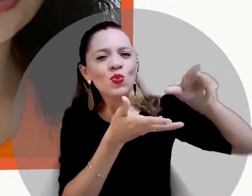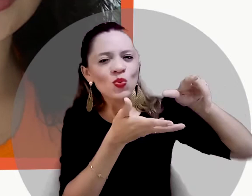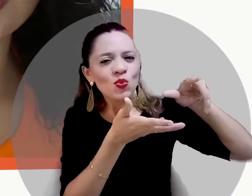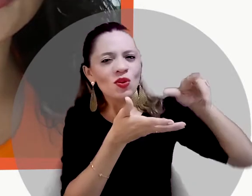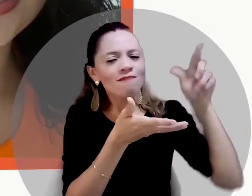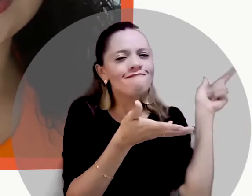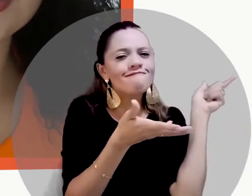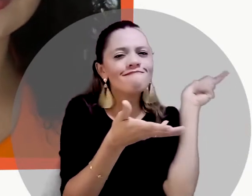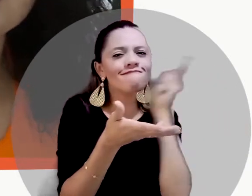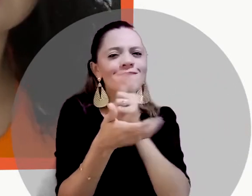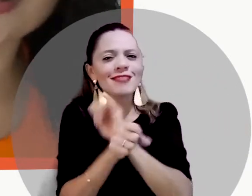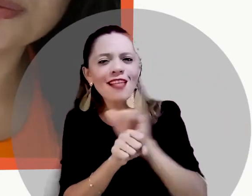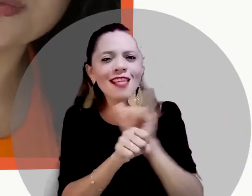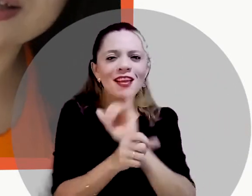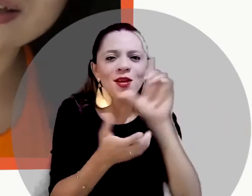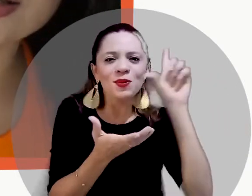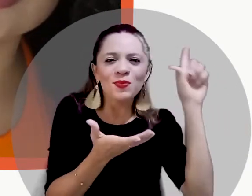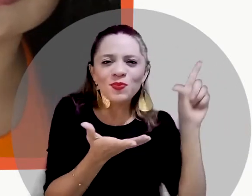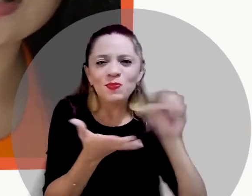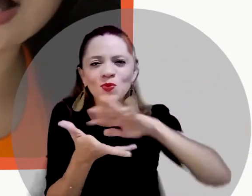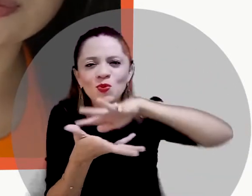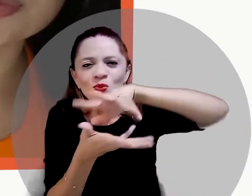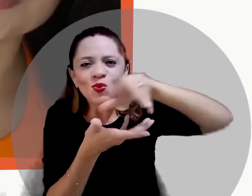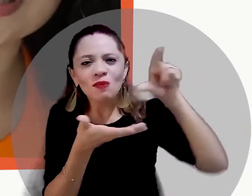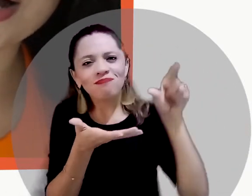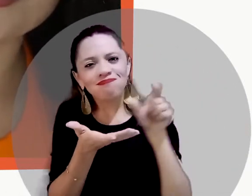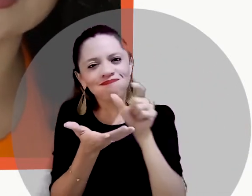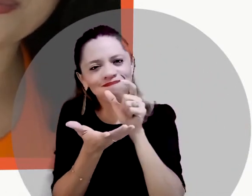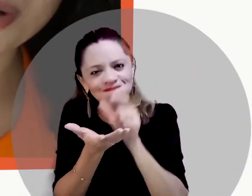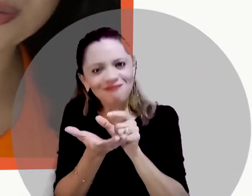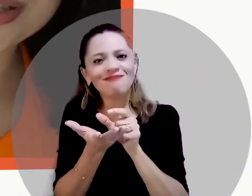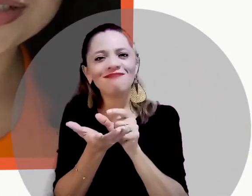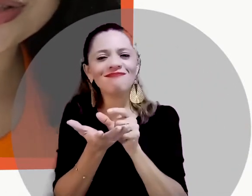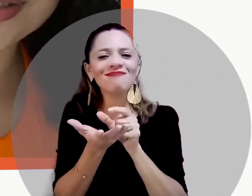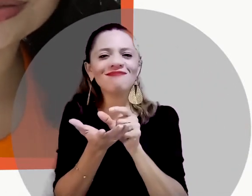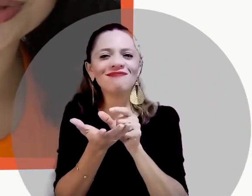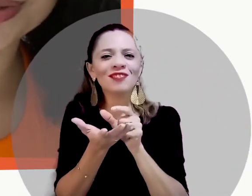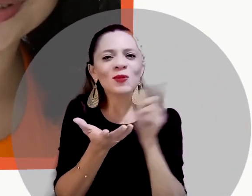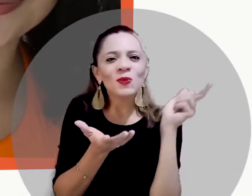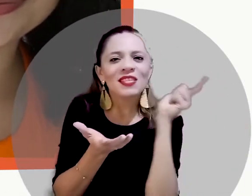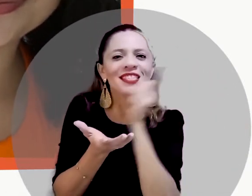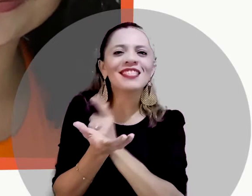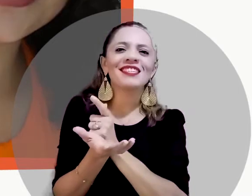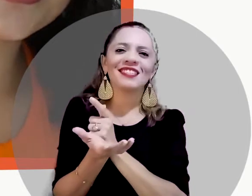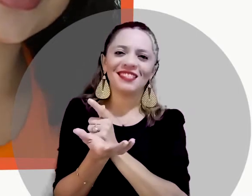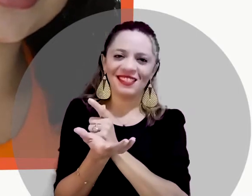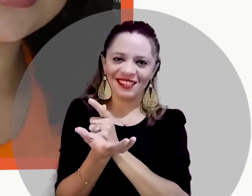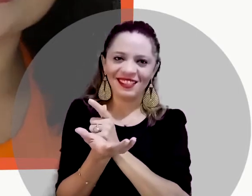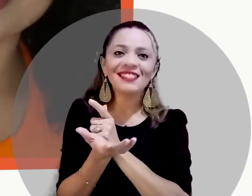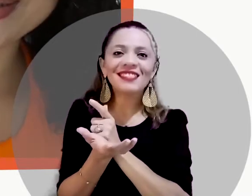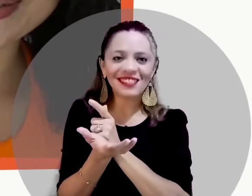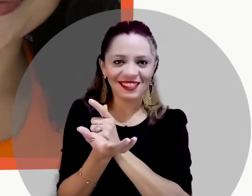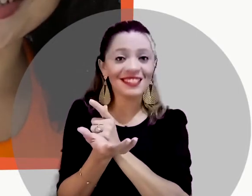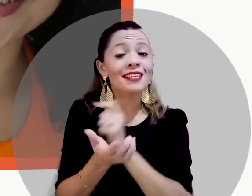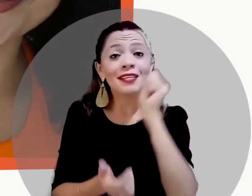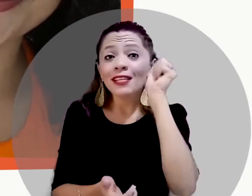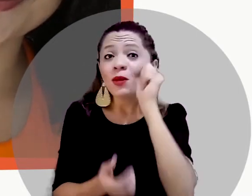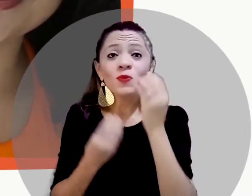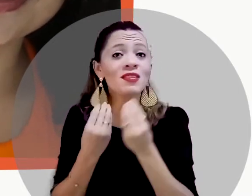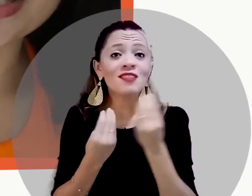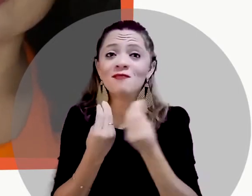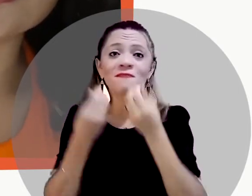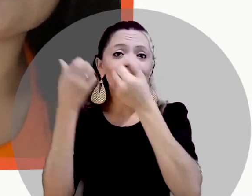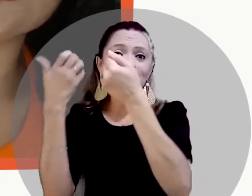que podemos torná-lo pequeno. Tão pequeno a ponto de caber na palma das nossas mãos. É isso que é ser mulher.